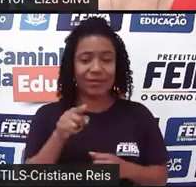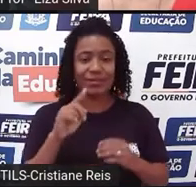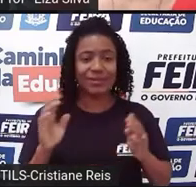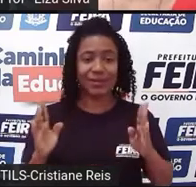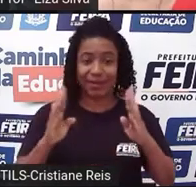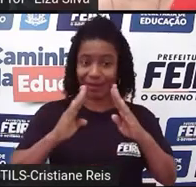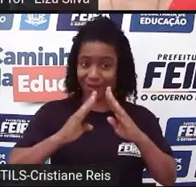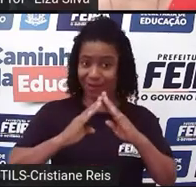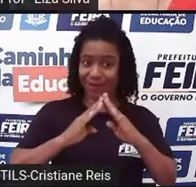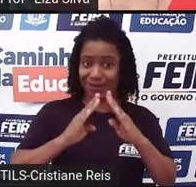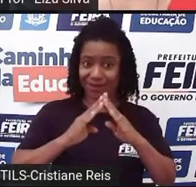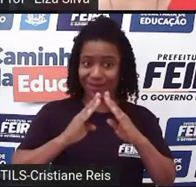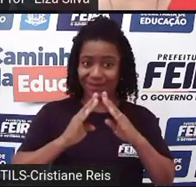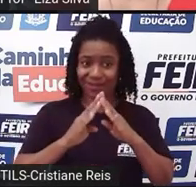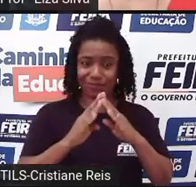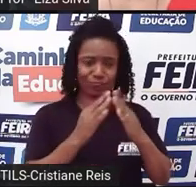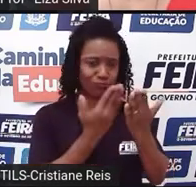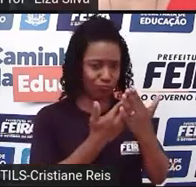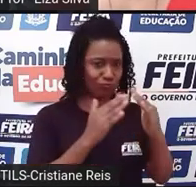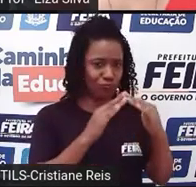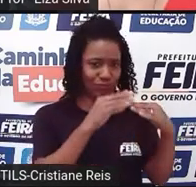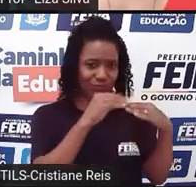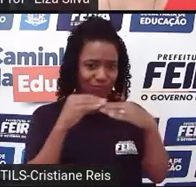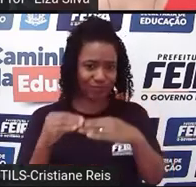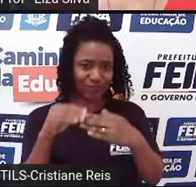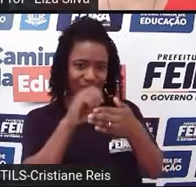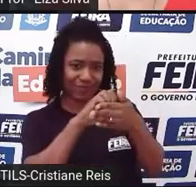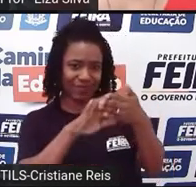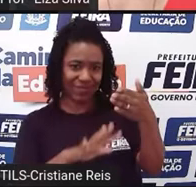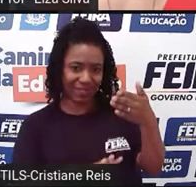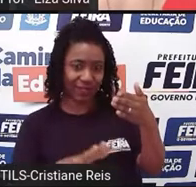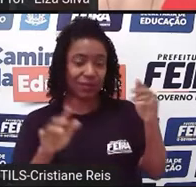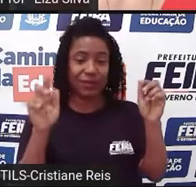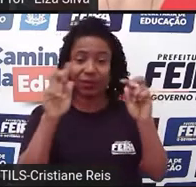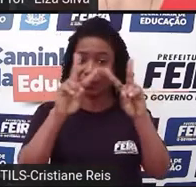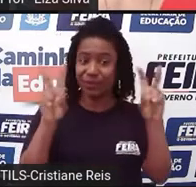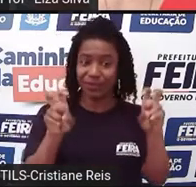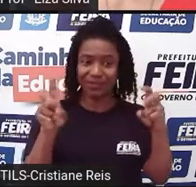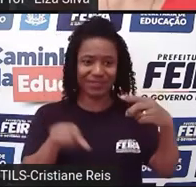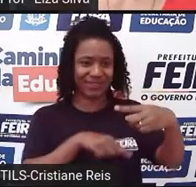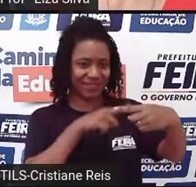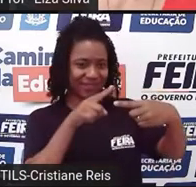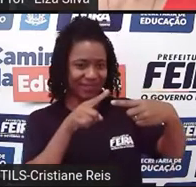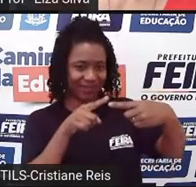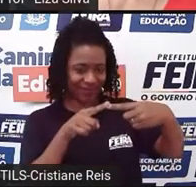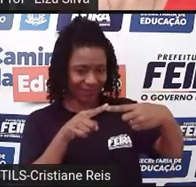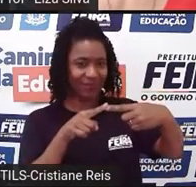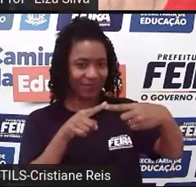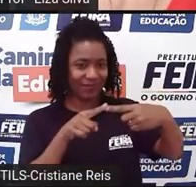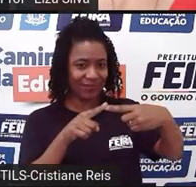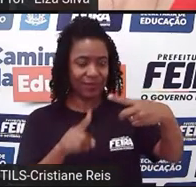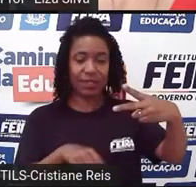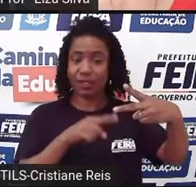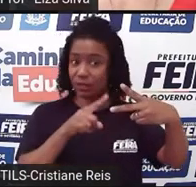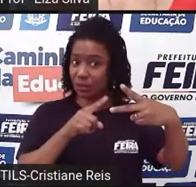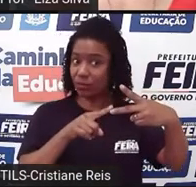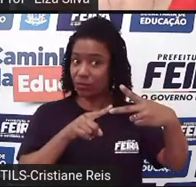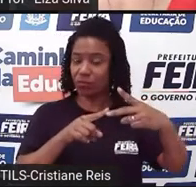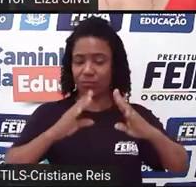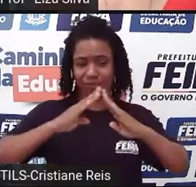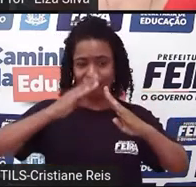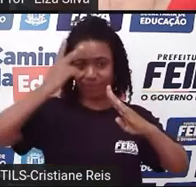não se esqueça de colocar o título class, exercise, a atividade de casa, home work,